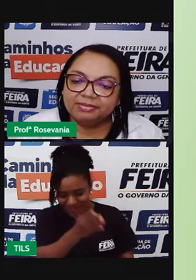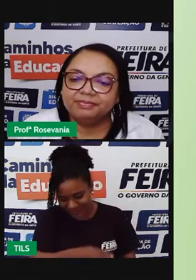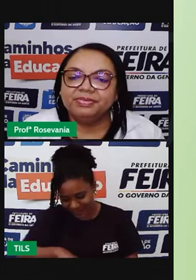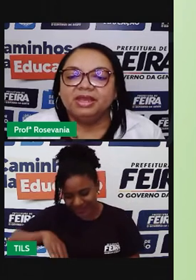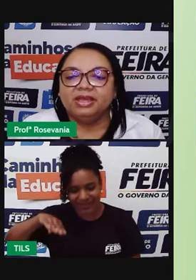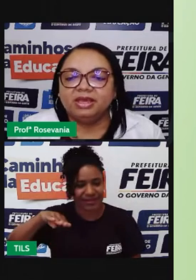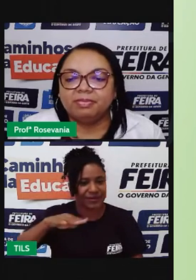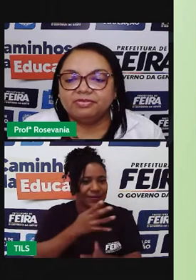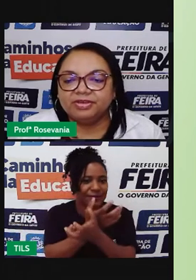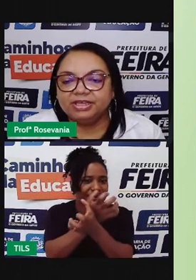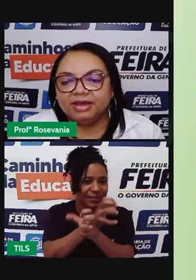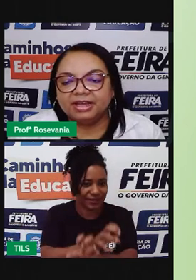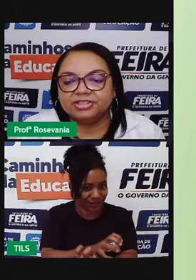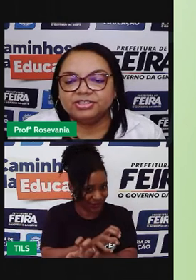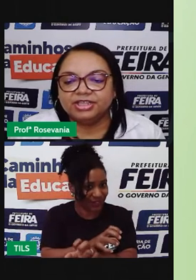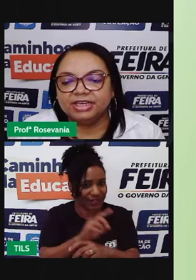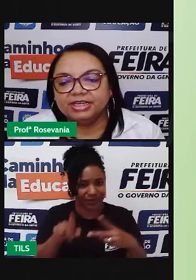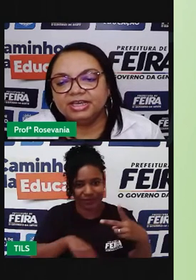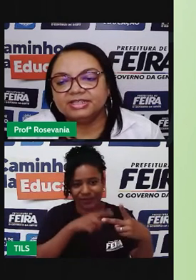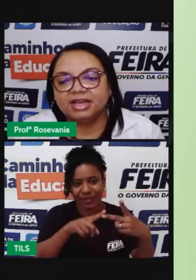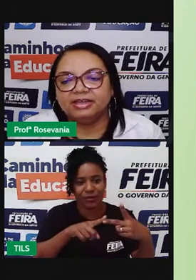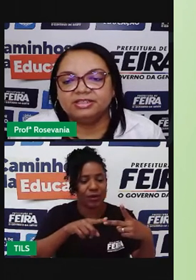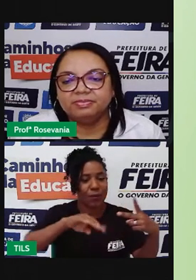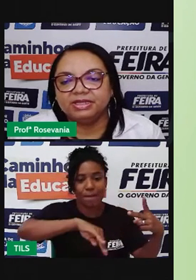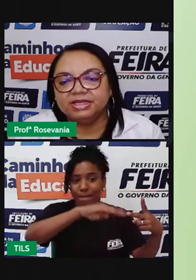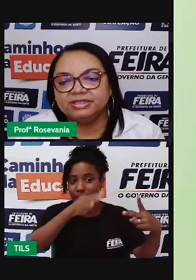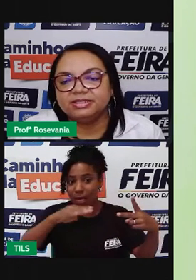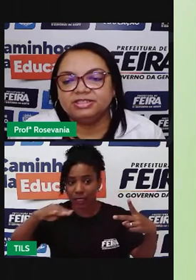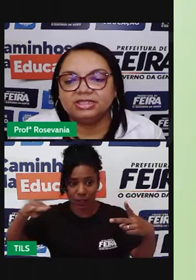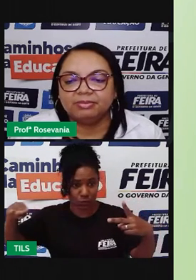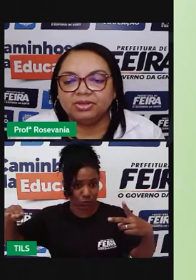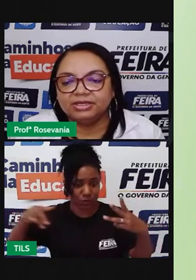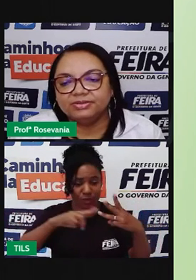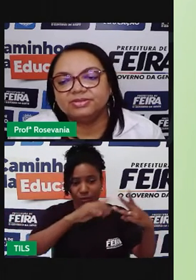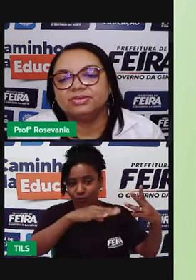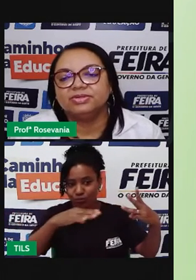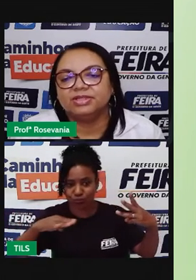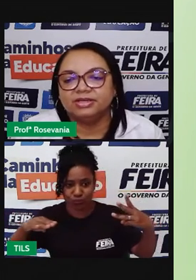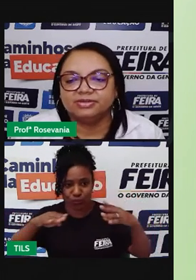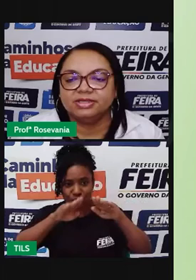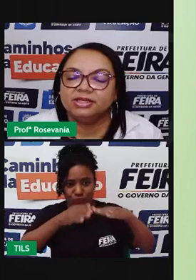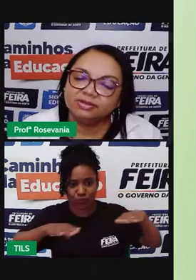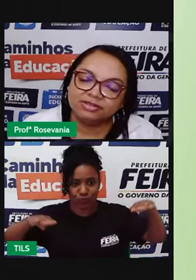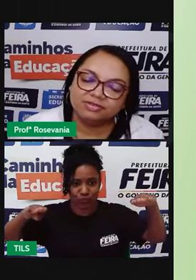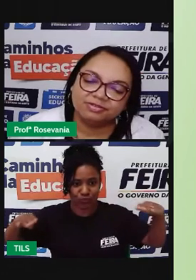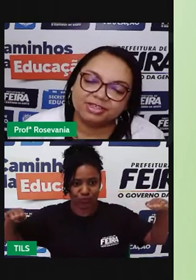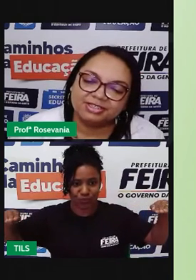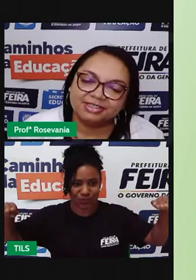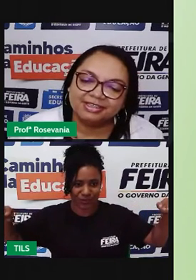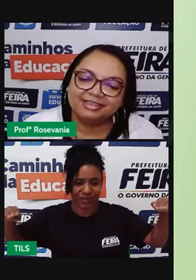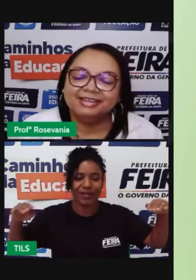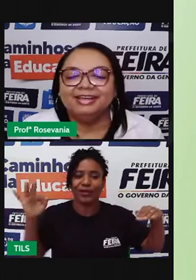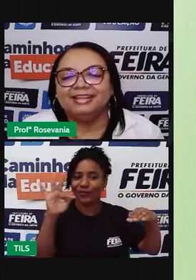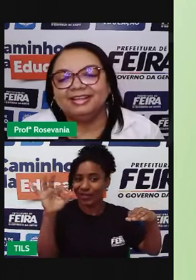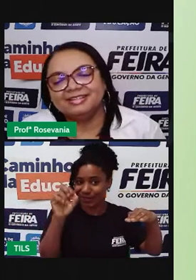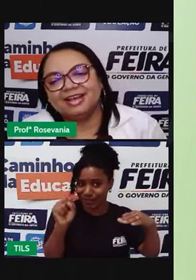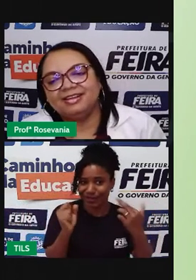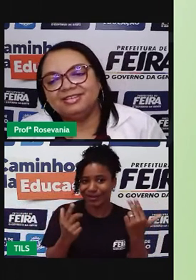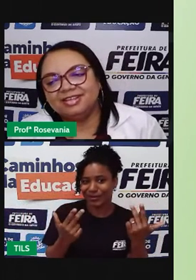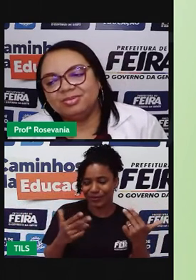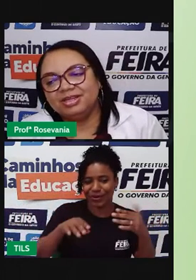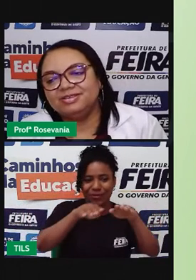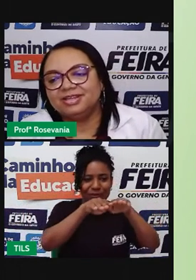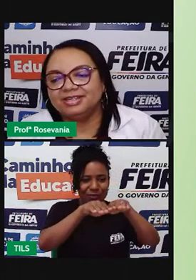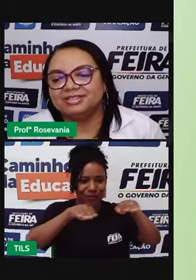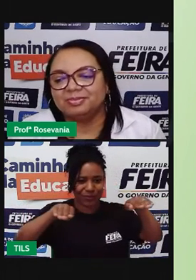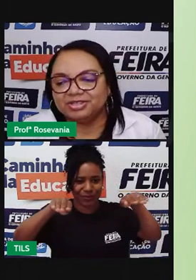da borborema, e, por fim, a gente tem aqui essa área de planícies e de tabuleiros costeiros, inclusive o Filipe Santana, estão nessa